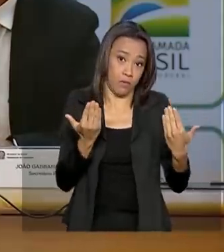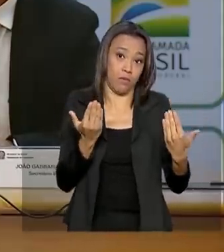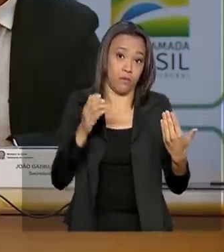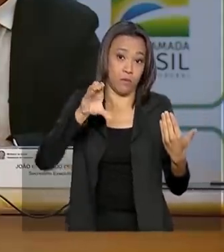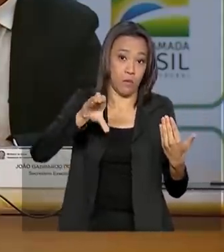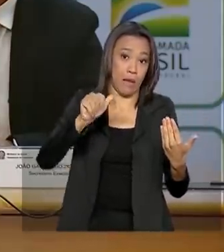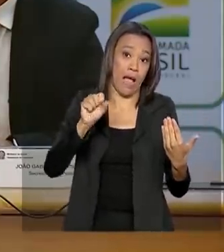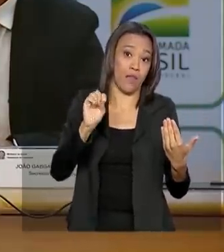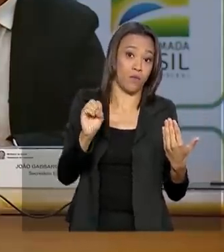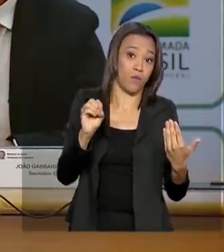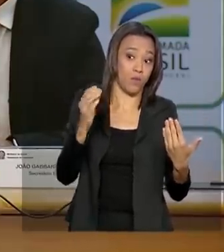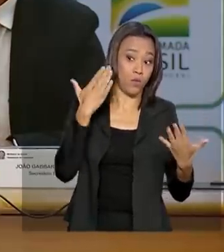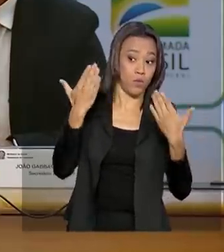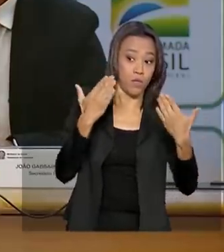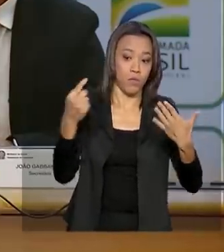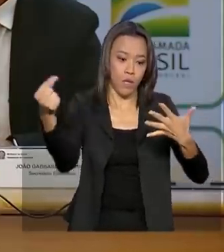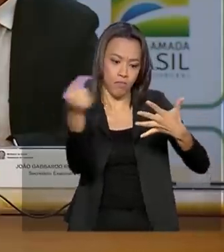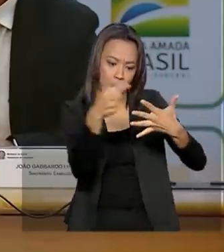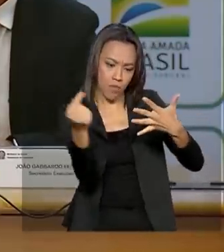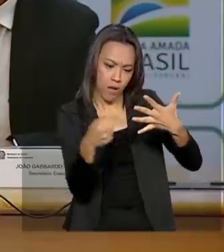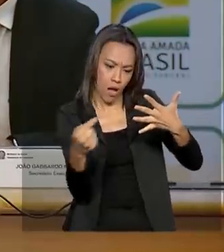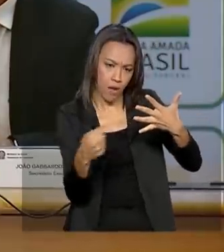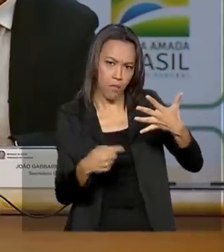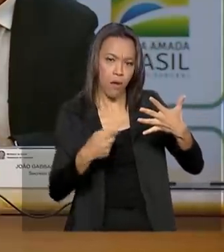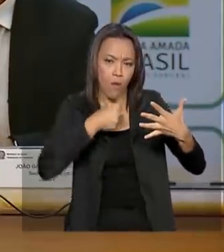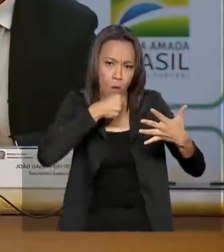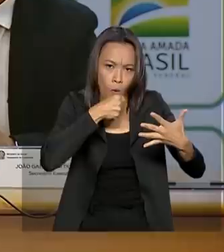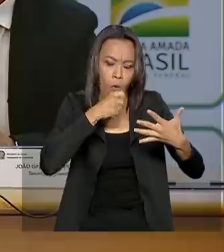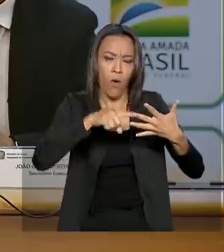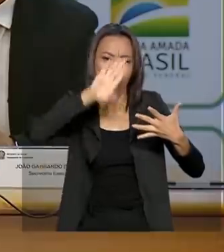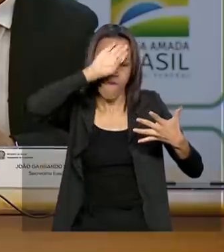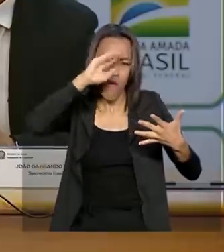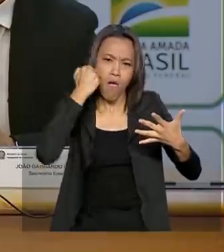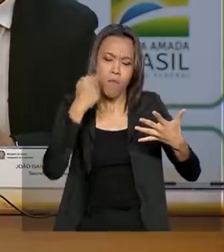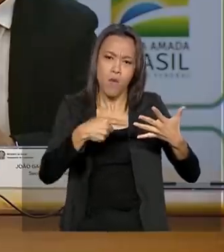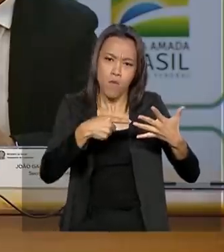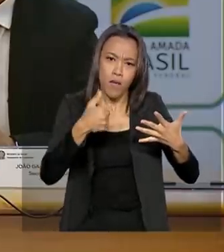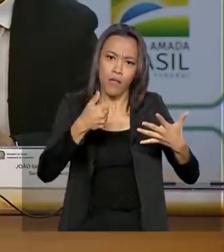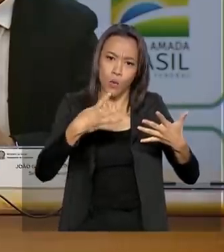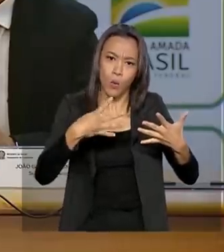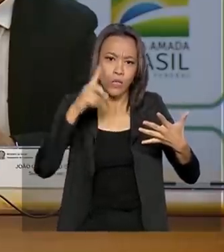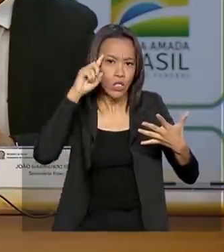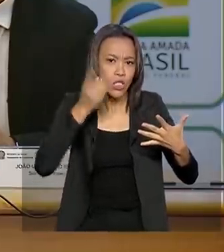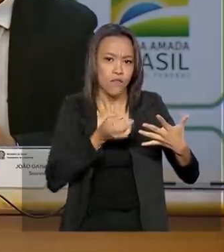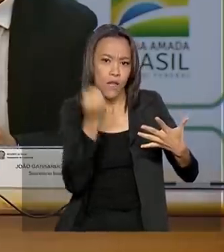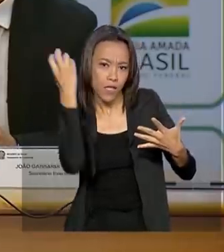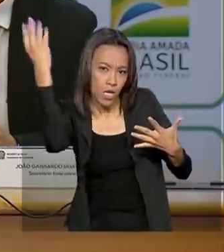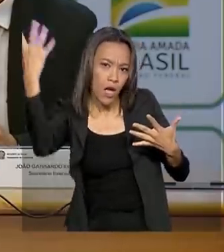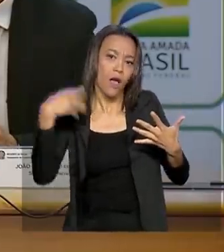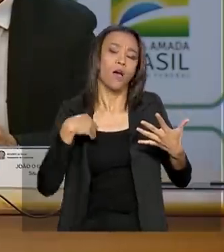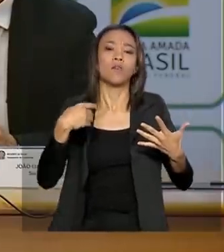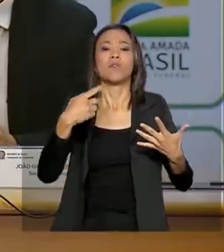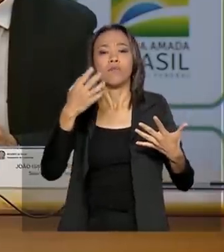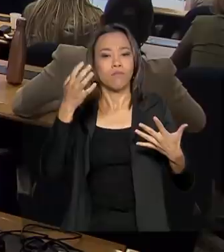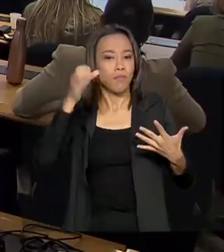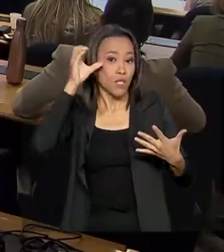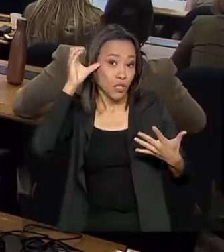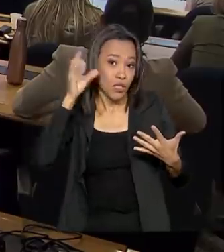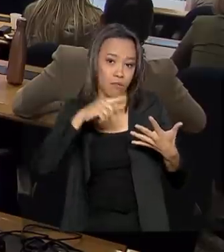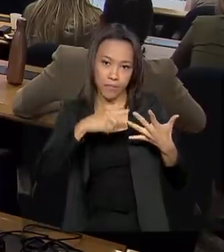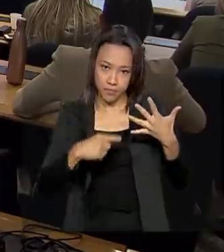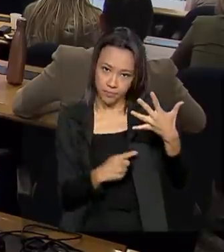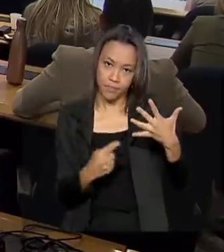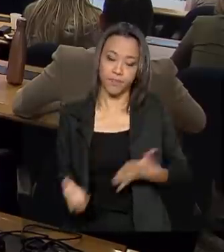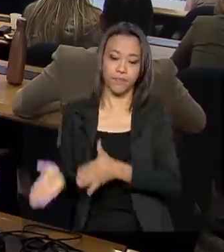Ou seja, ele cumpriu aquela definição. Febre mais tosse, 14 dias de viagem antes do início de sintoma foi para a China. O